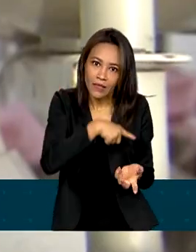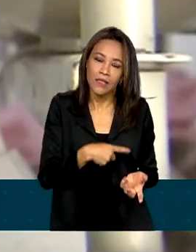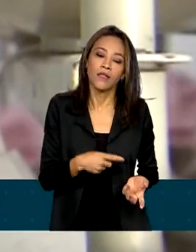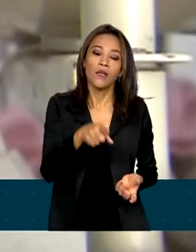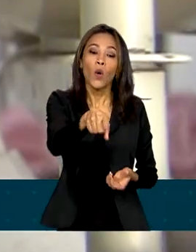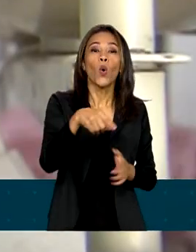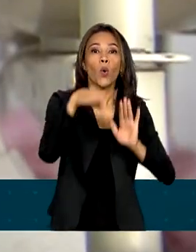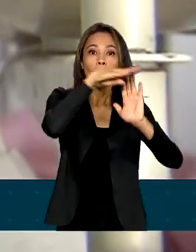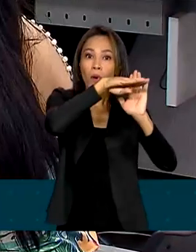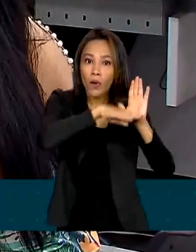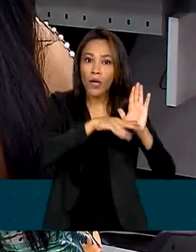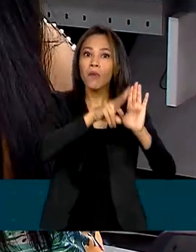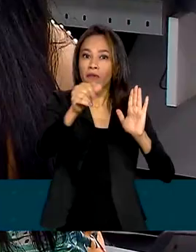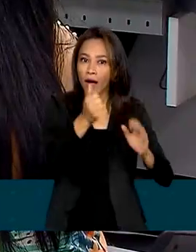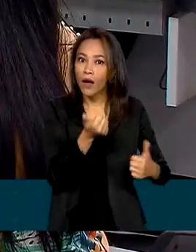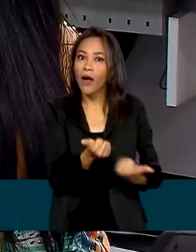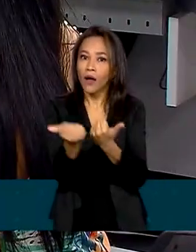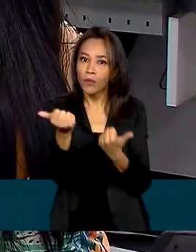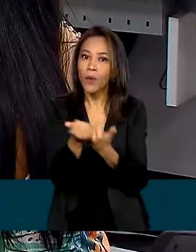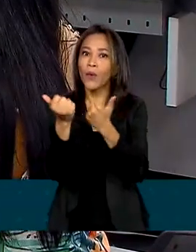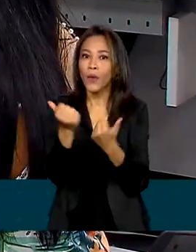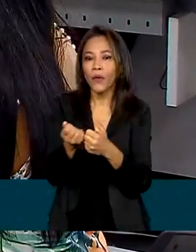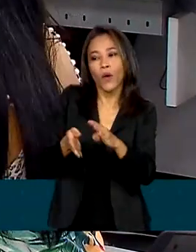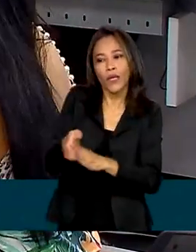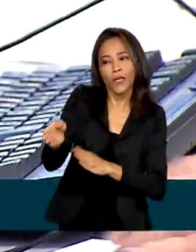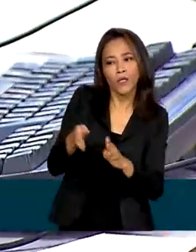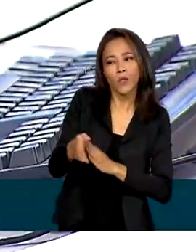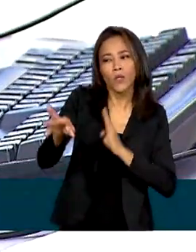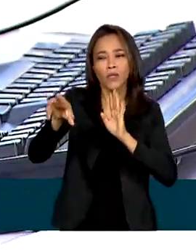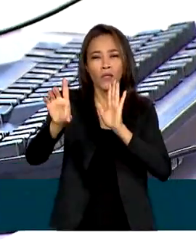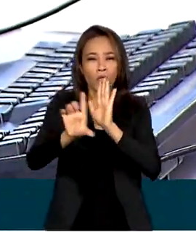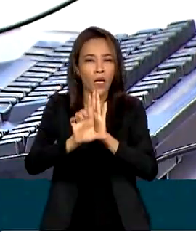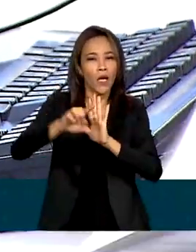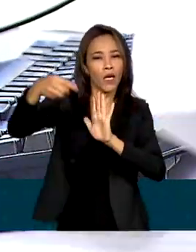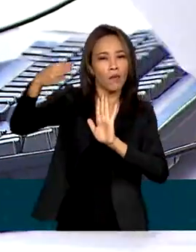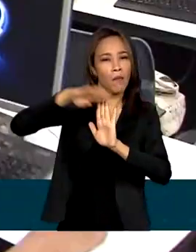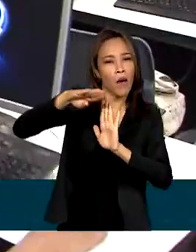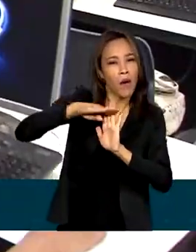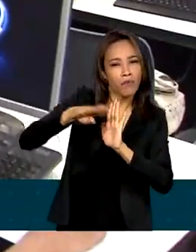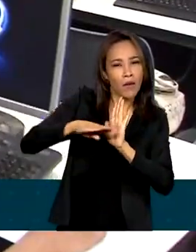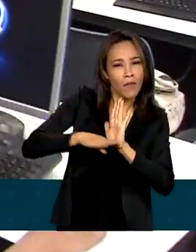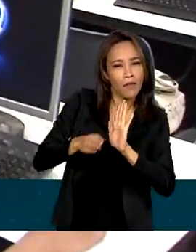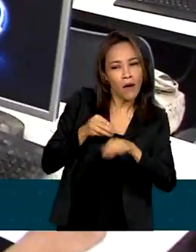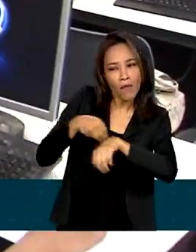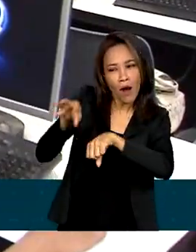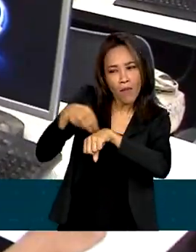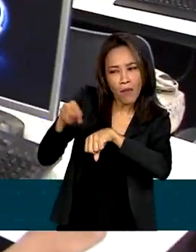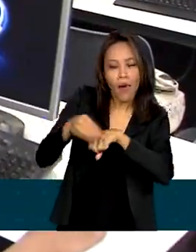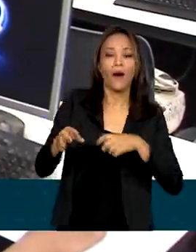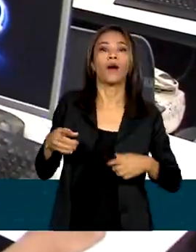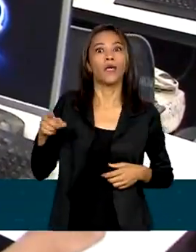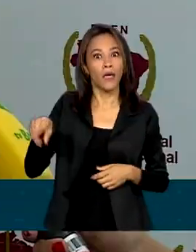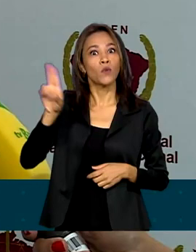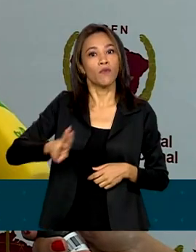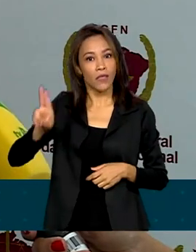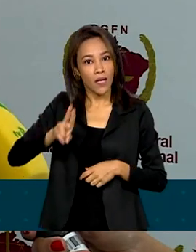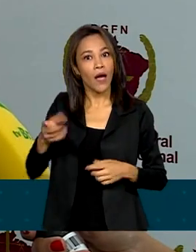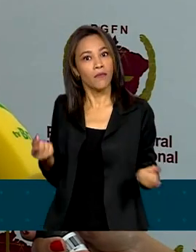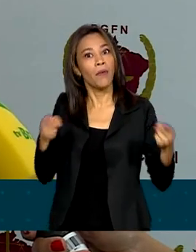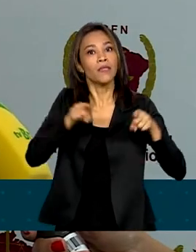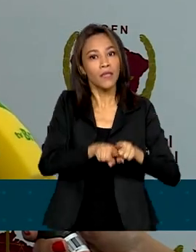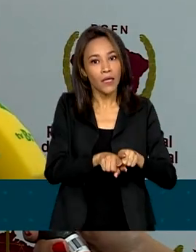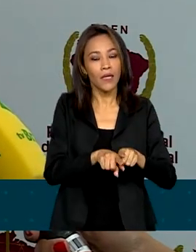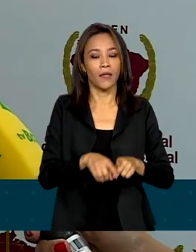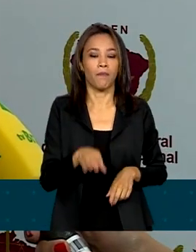vai dar suporte jurídico e financeiro às mulheres. E nesse processo, as universidades serão parceiras. Essa